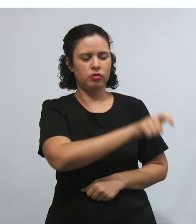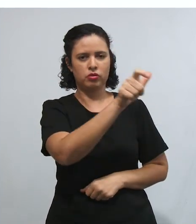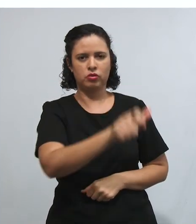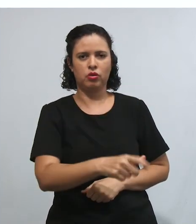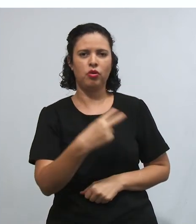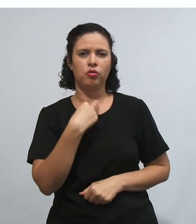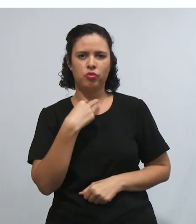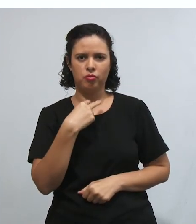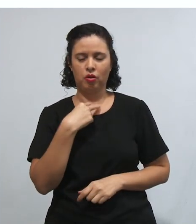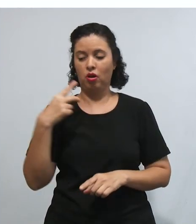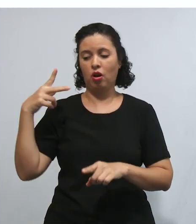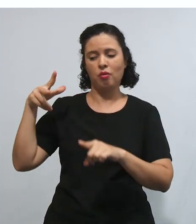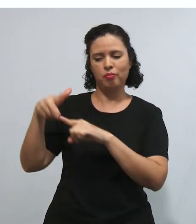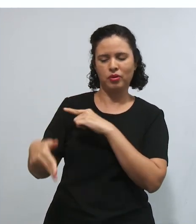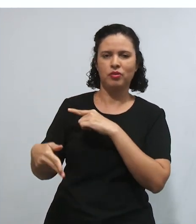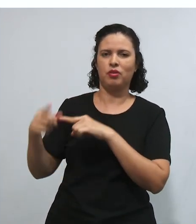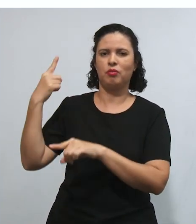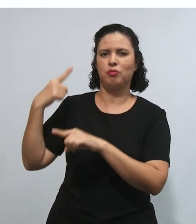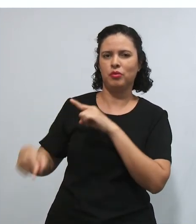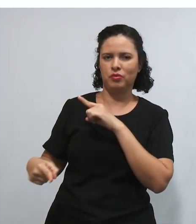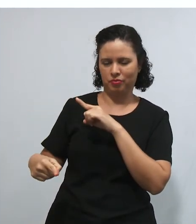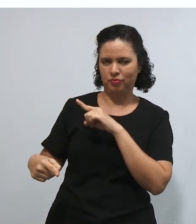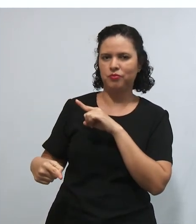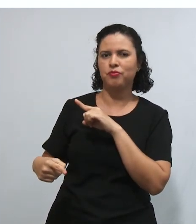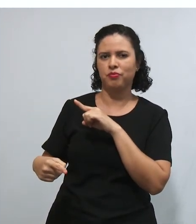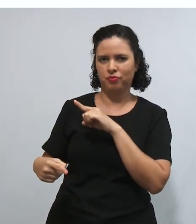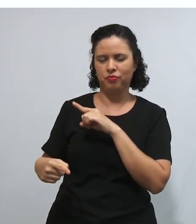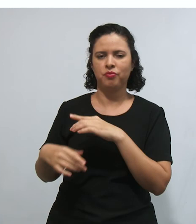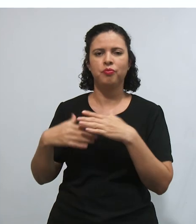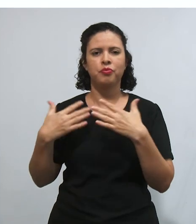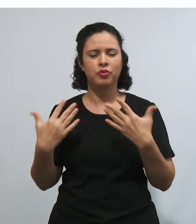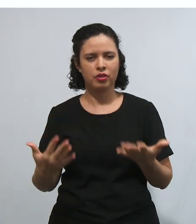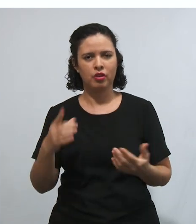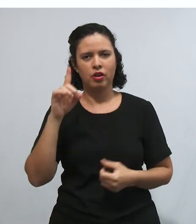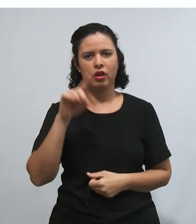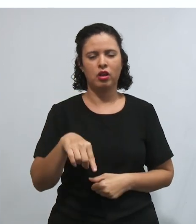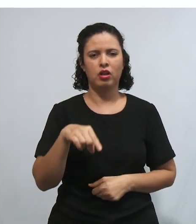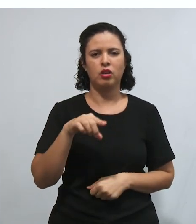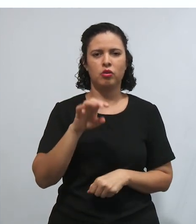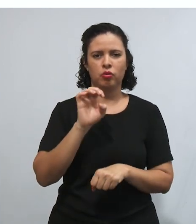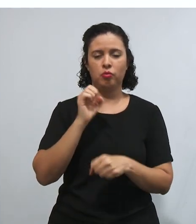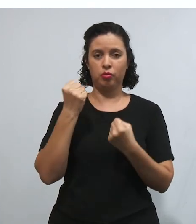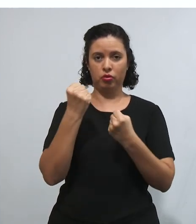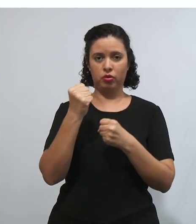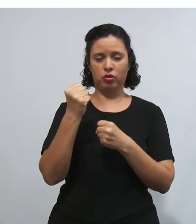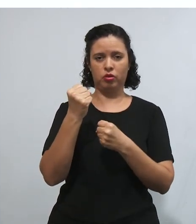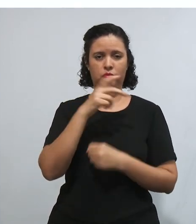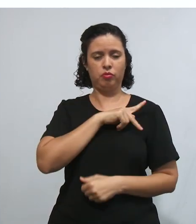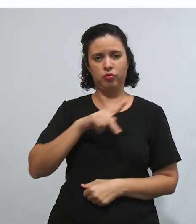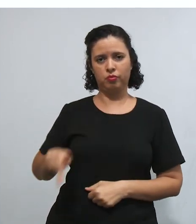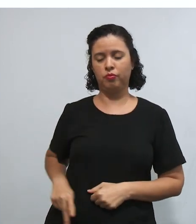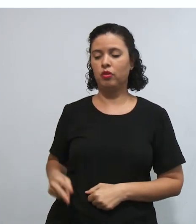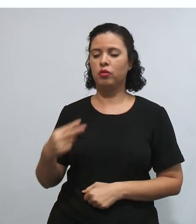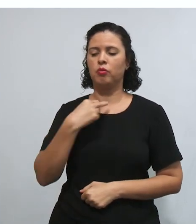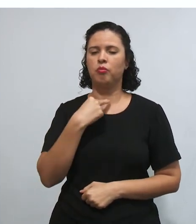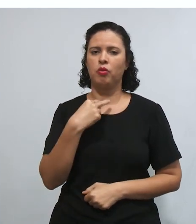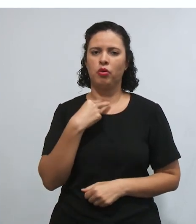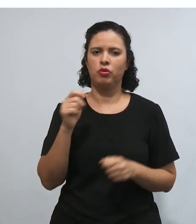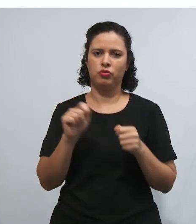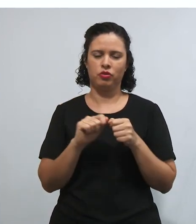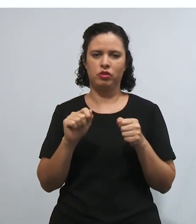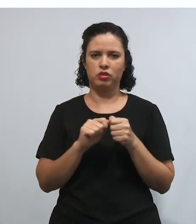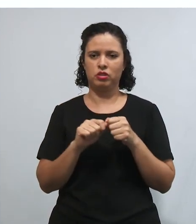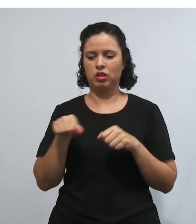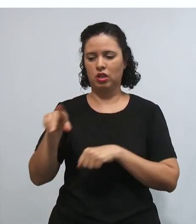privada das pessoas, tá? Então, aqui é uma atuação que o poder público não deve fazer. O Estado